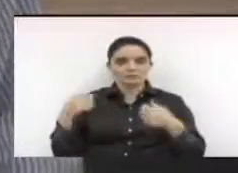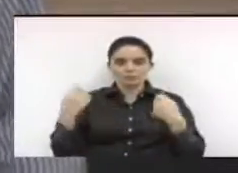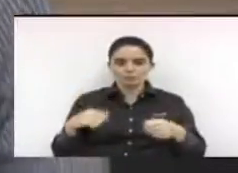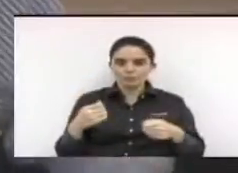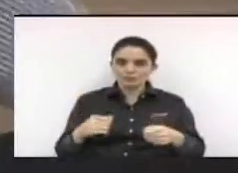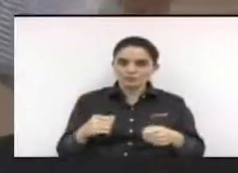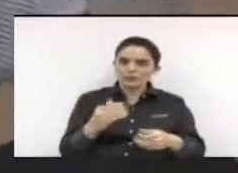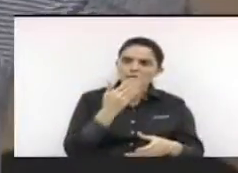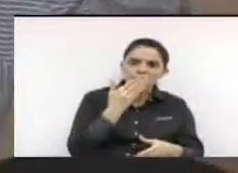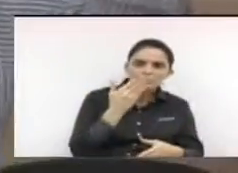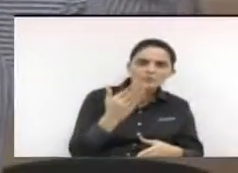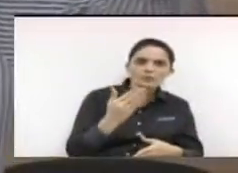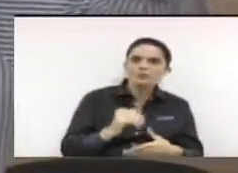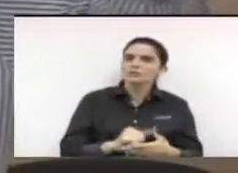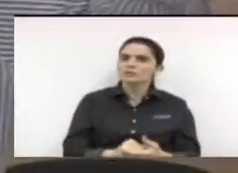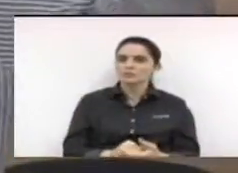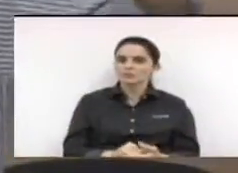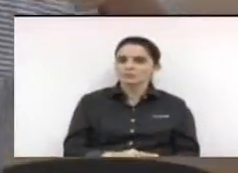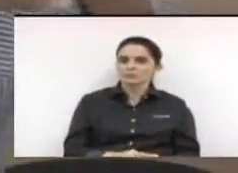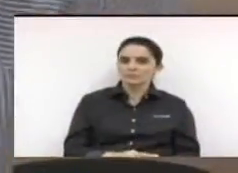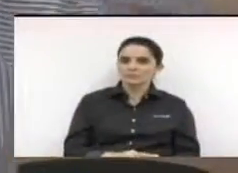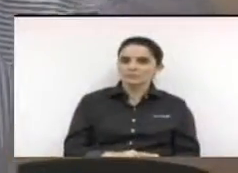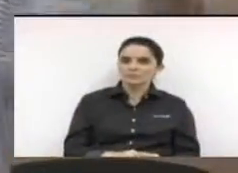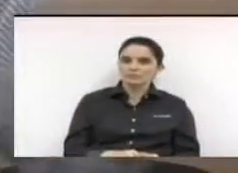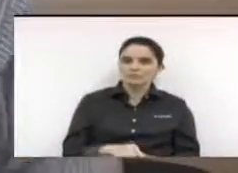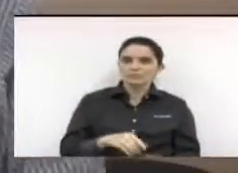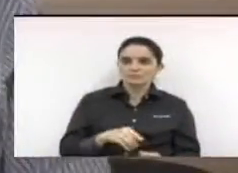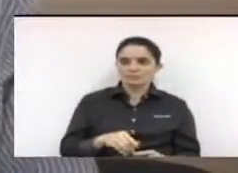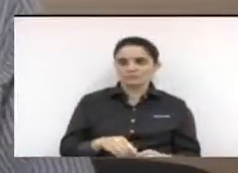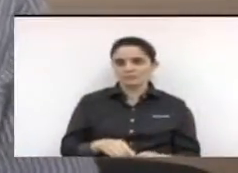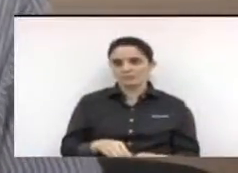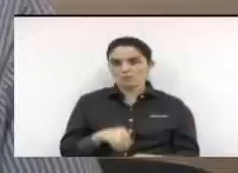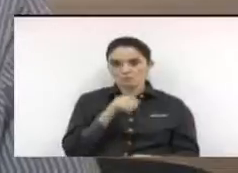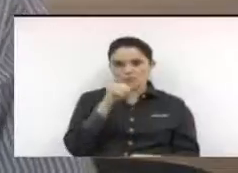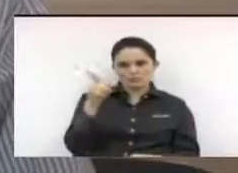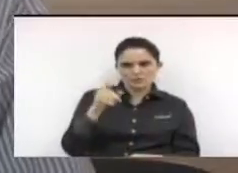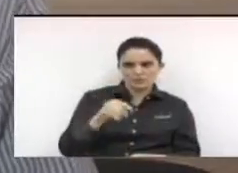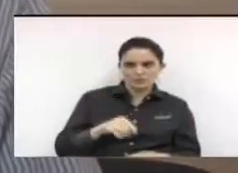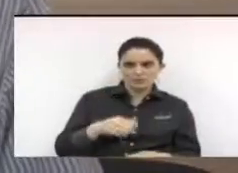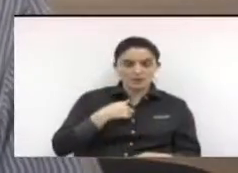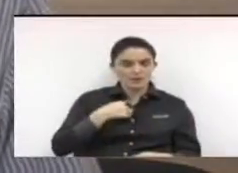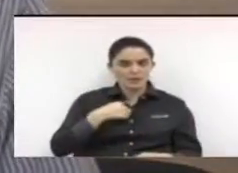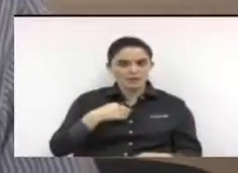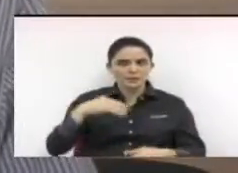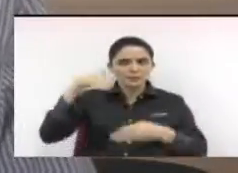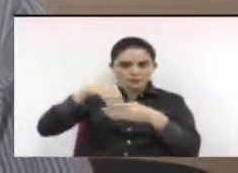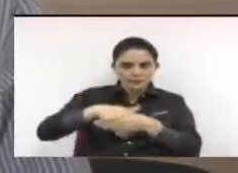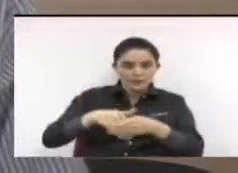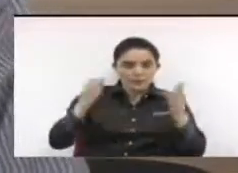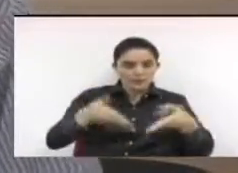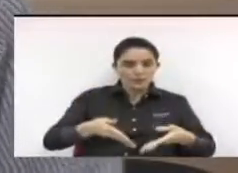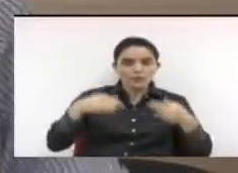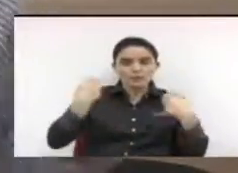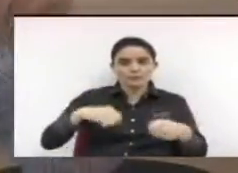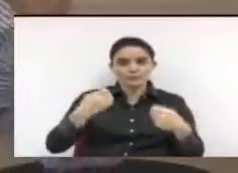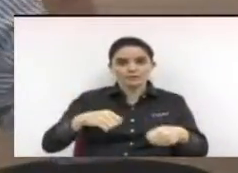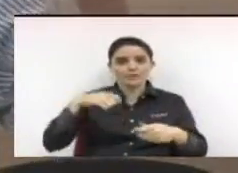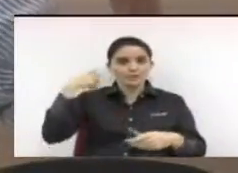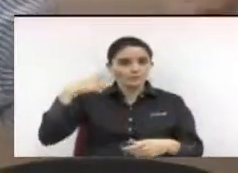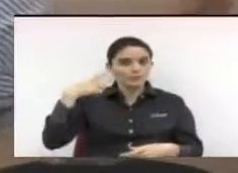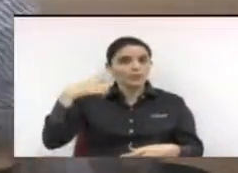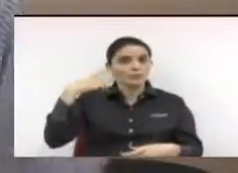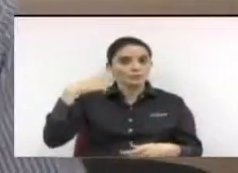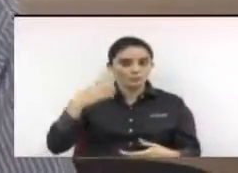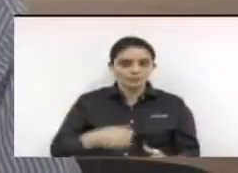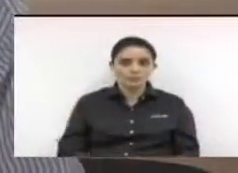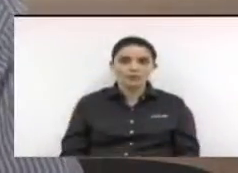essas pessoas, porque votar por ideologia, convicção em pessoas de fora, agora nós estamos precisando de deputados. Ainda bem que